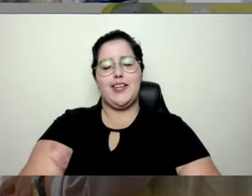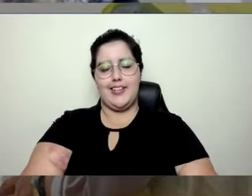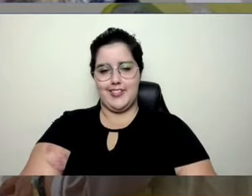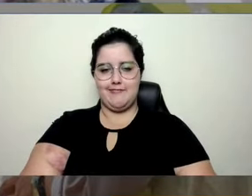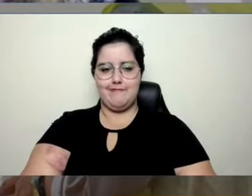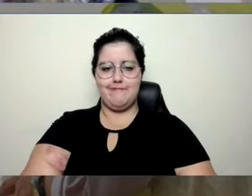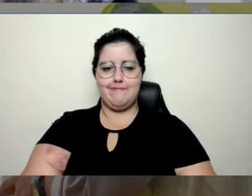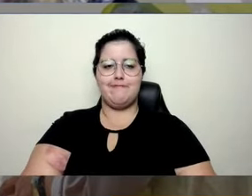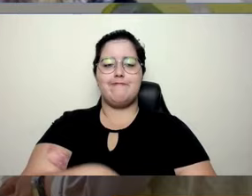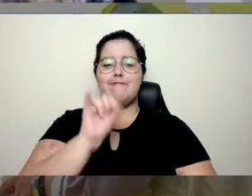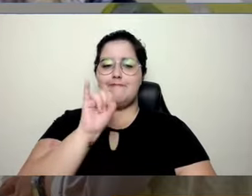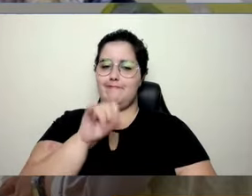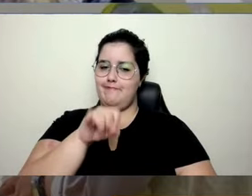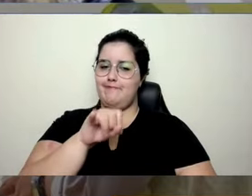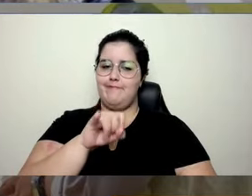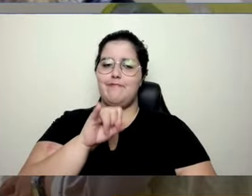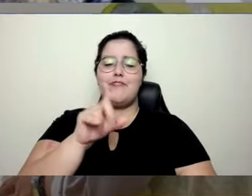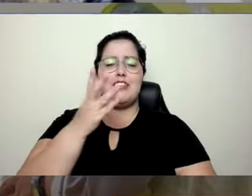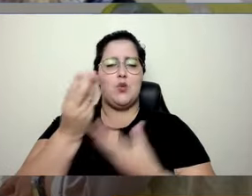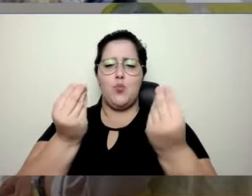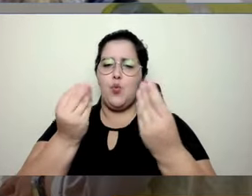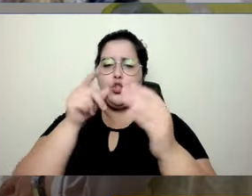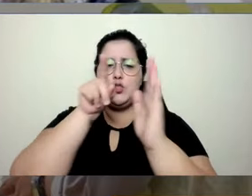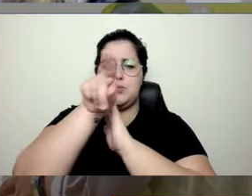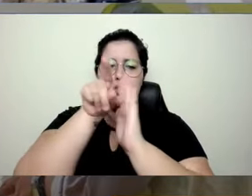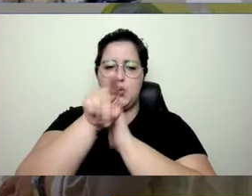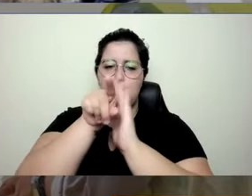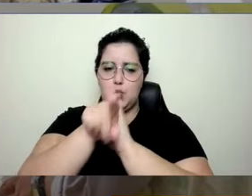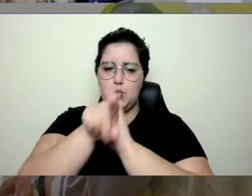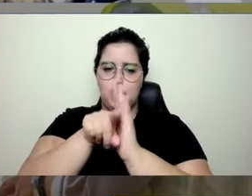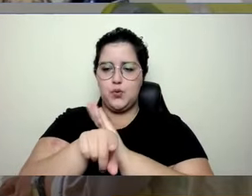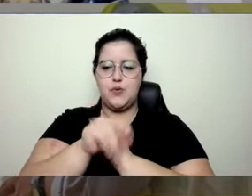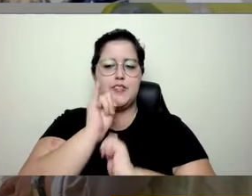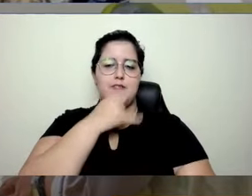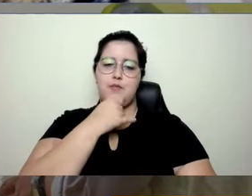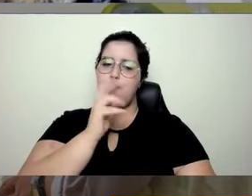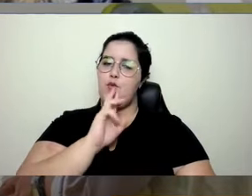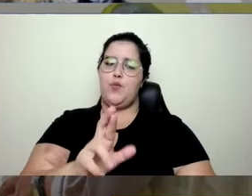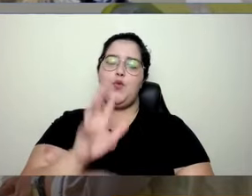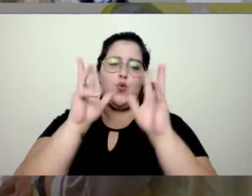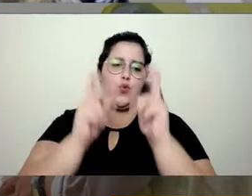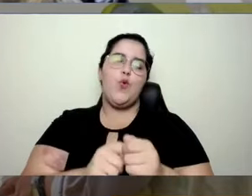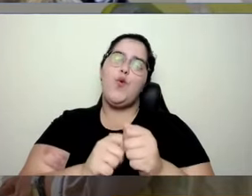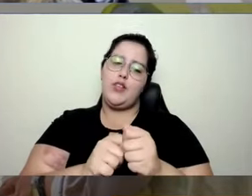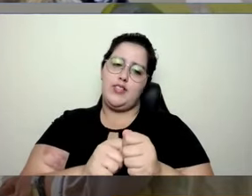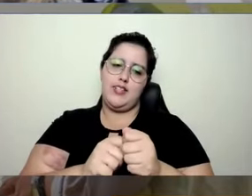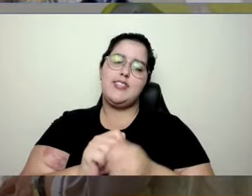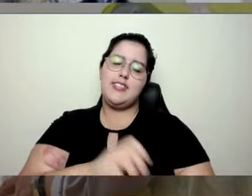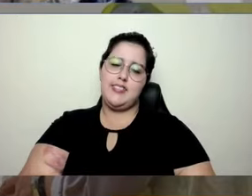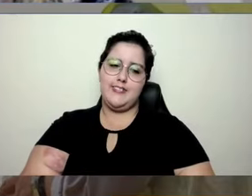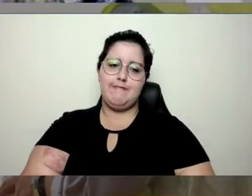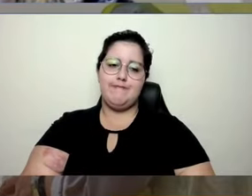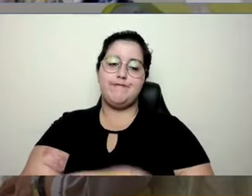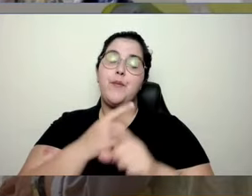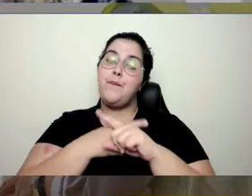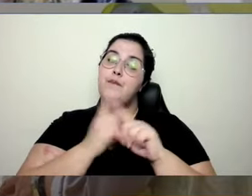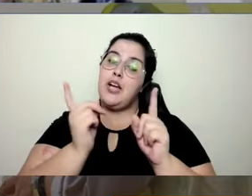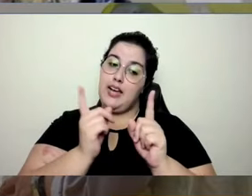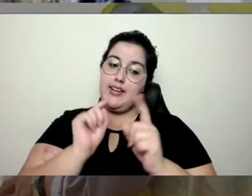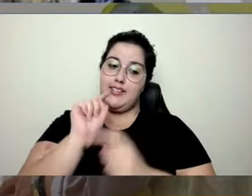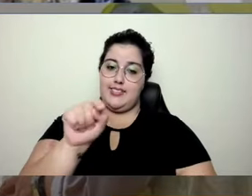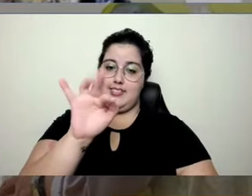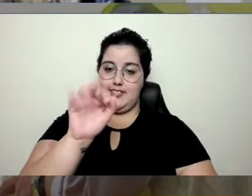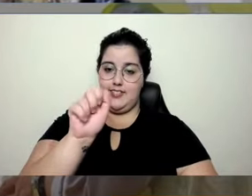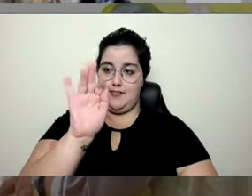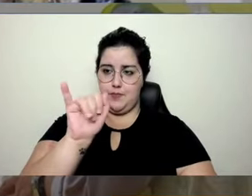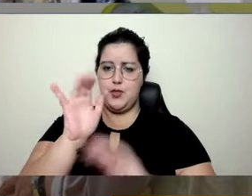Fabi, está chovendo de perguntas aqui, a gente infelizmente não vai conseguir responder a todas de imediato, mas como a Fabi já